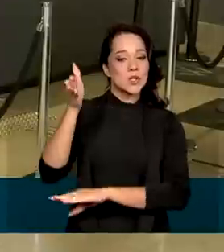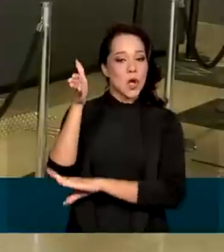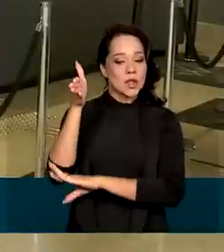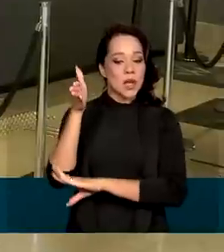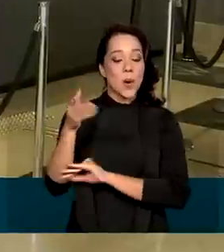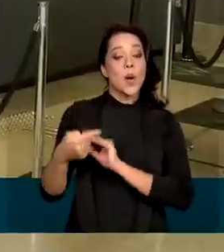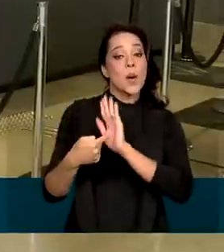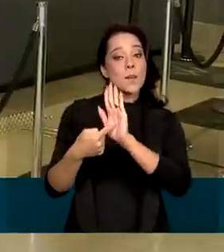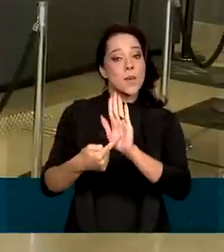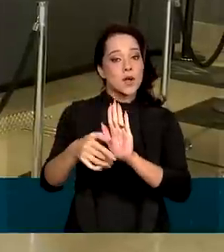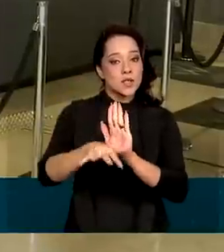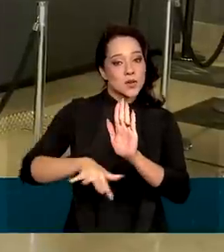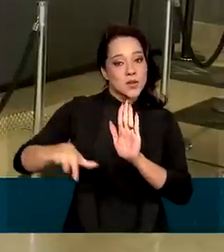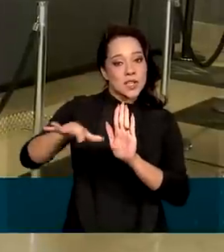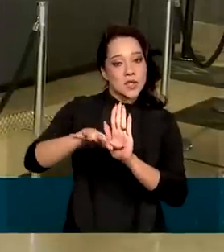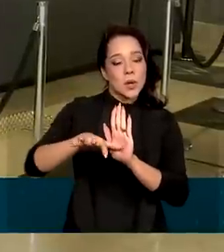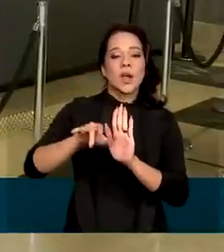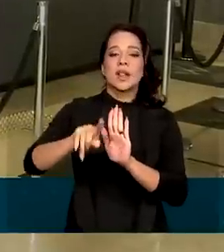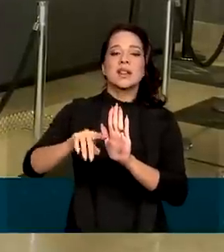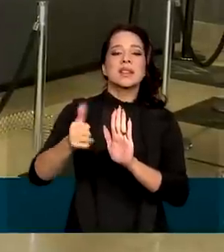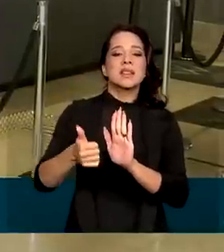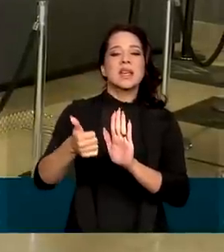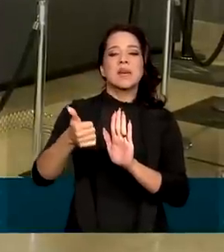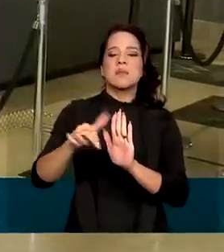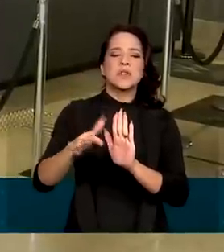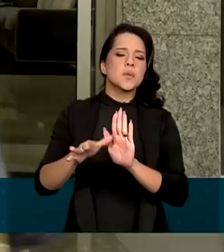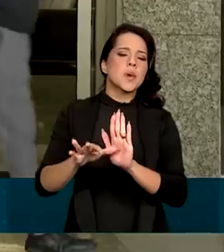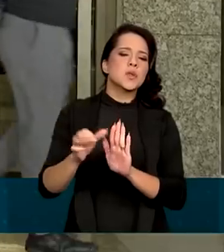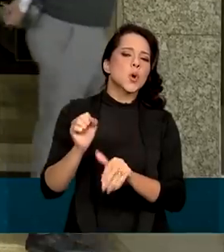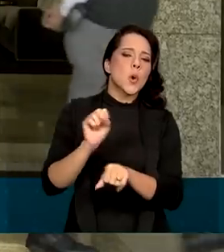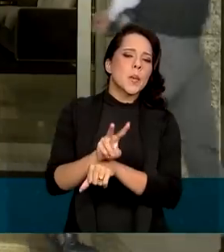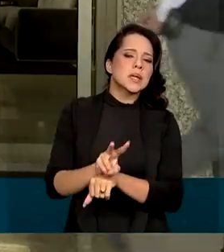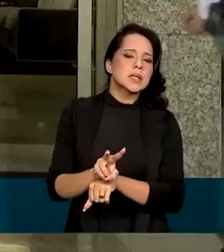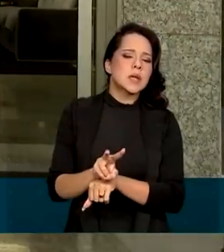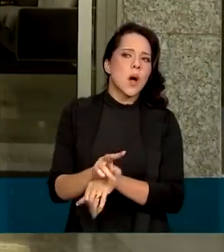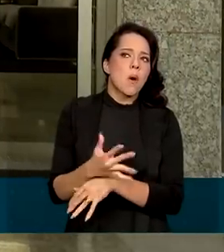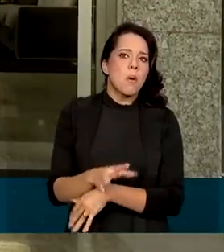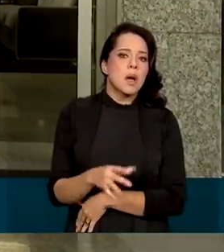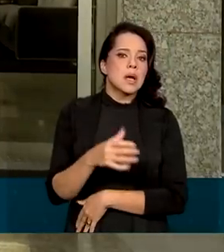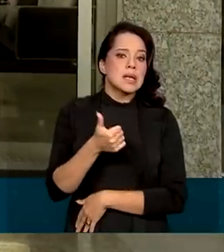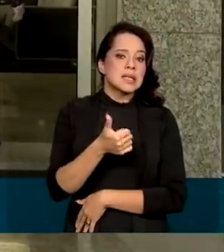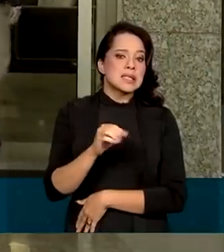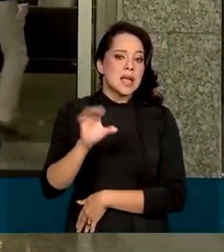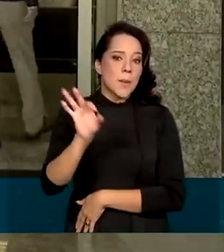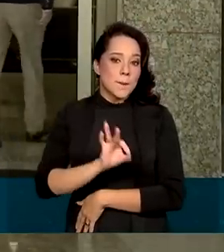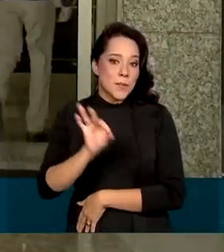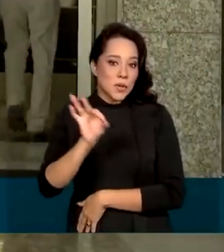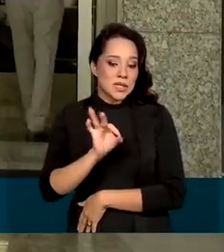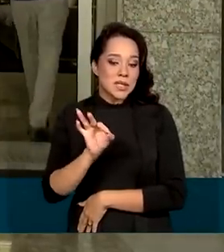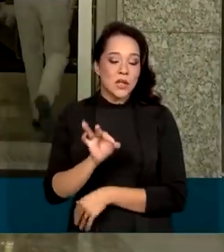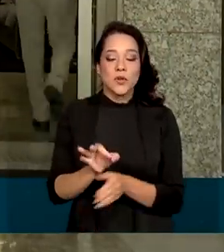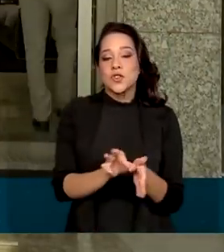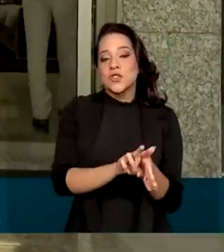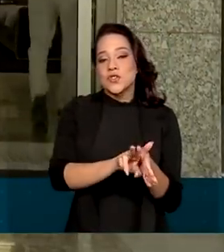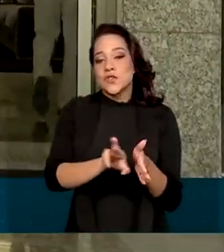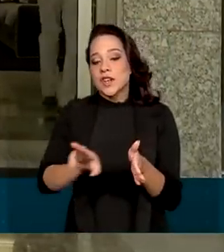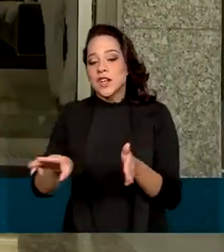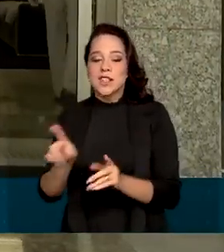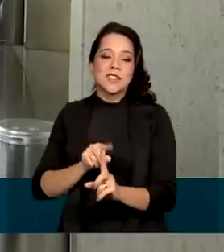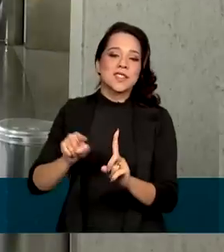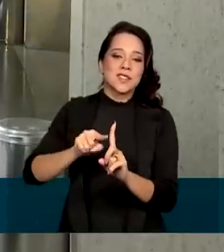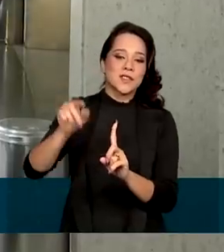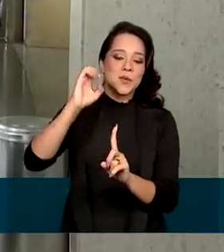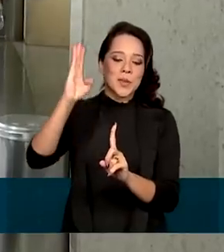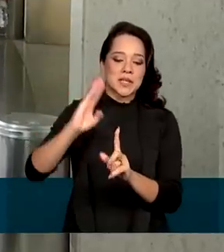mostra que o setor deve atingir índices de ocupação próximos a 100% em vários destinos do